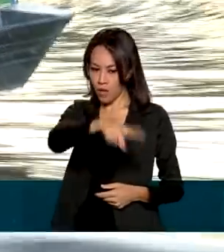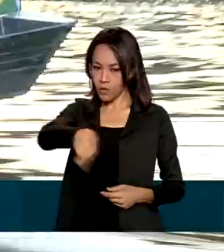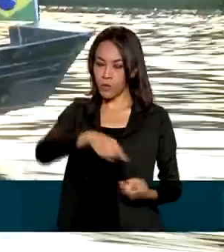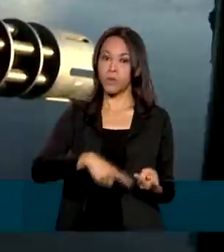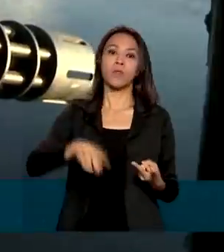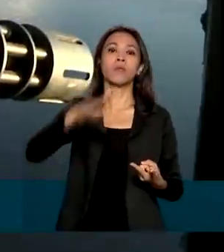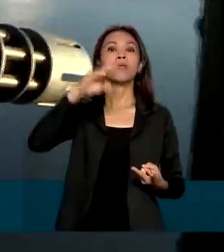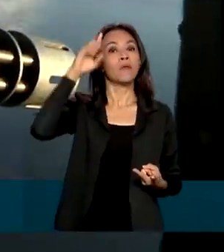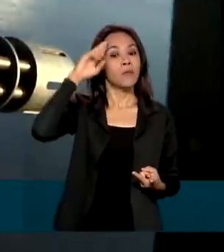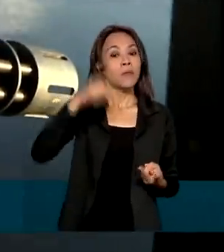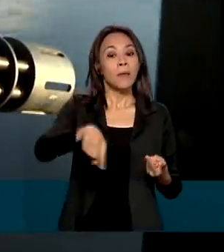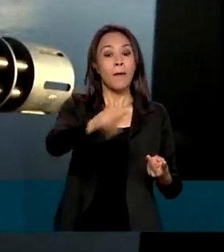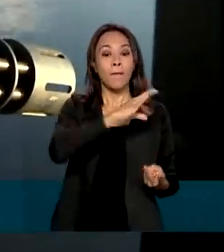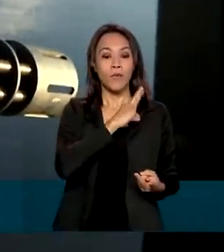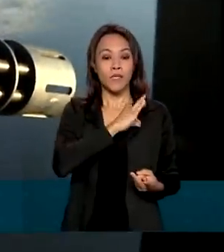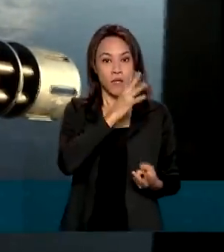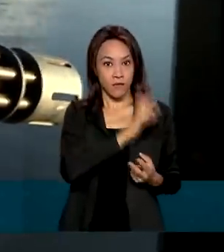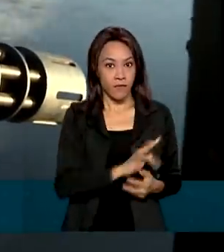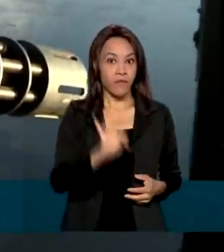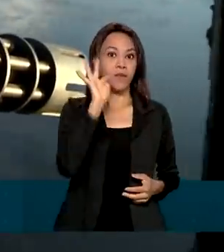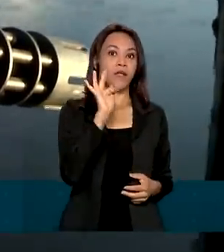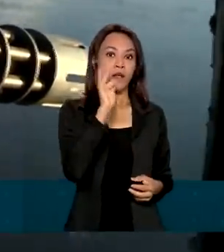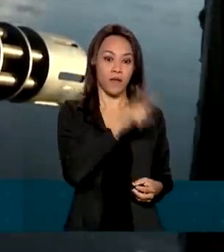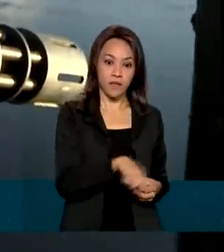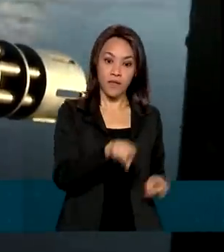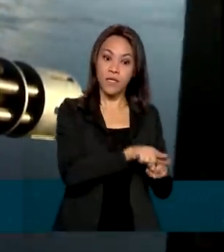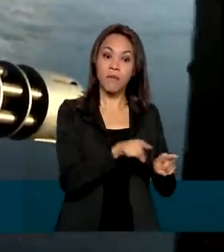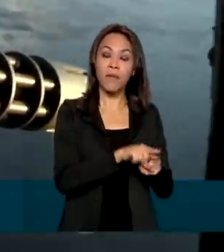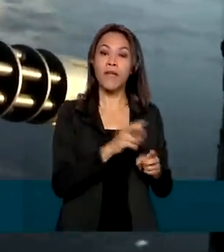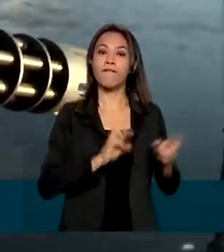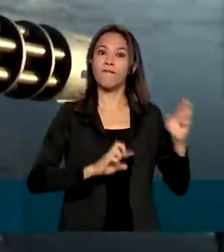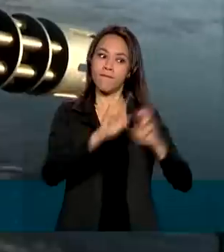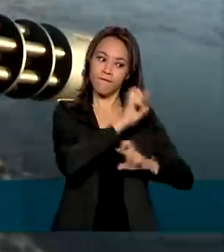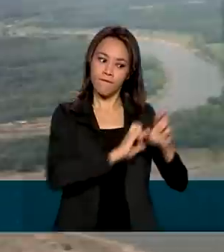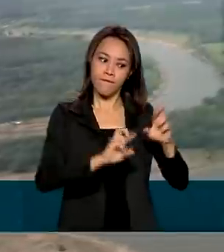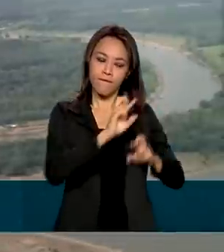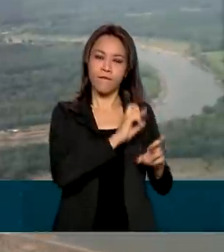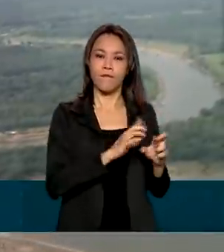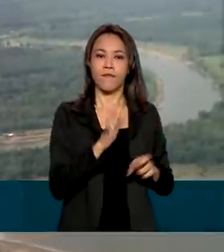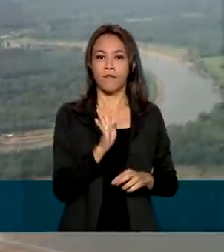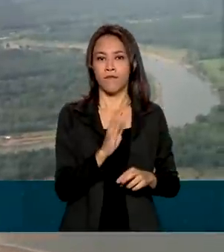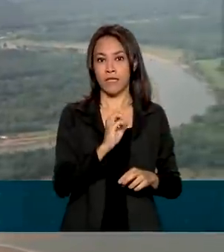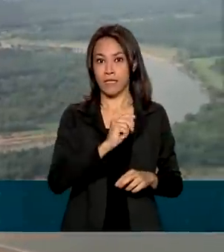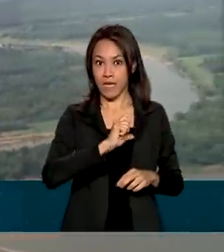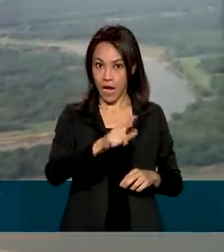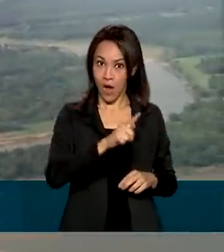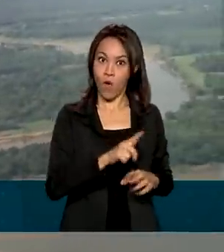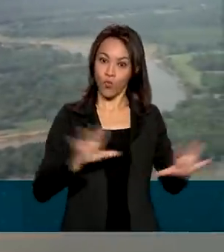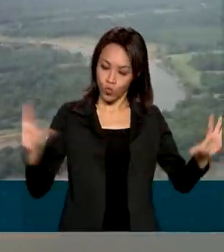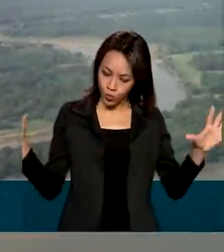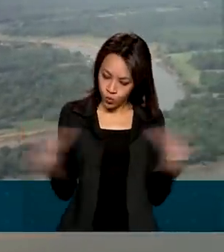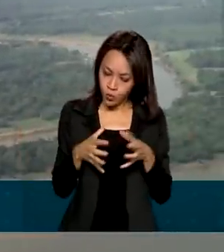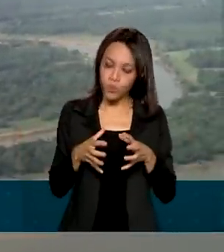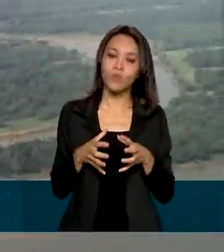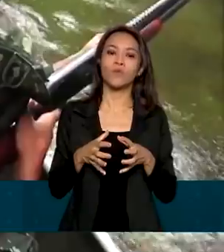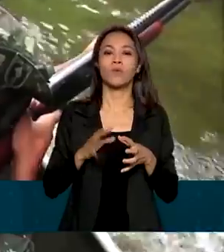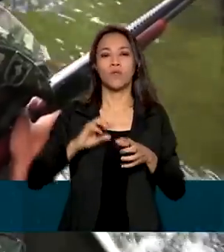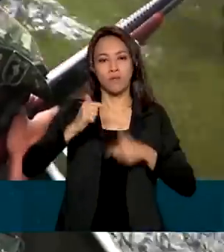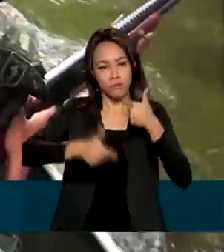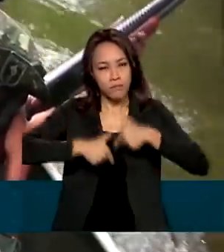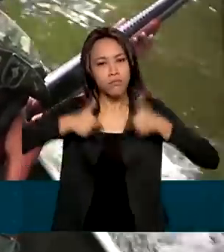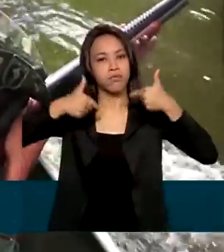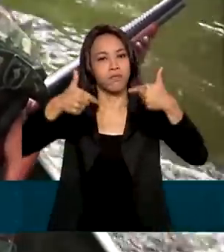Armadas, Policiais Federais e fiscais do IBAMA e ICMBio, em operações conjuntas e com a